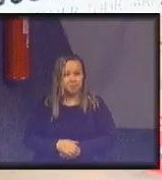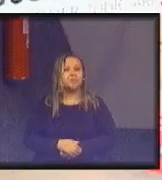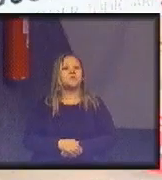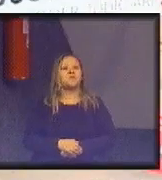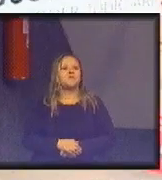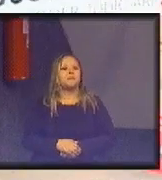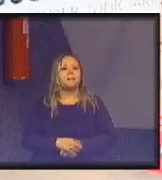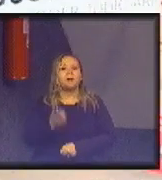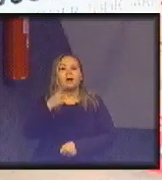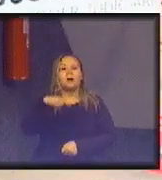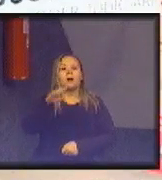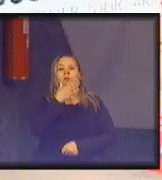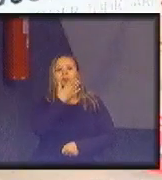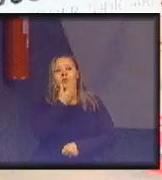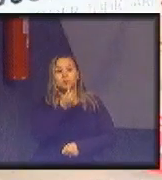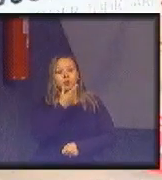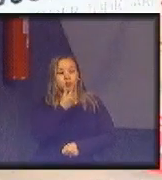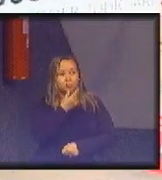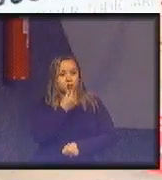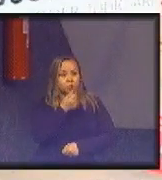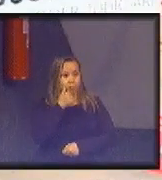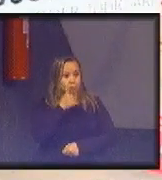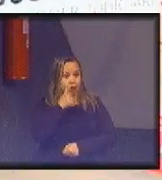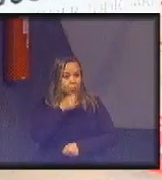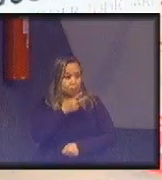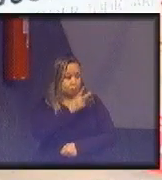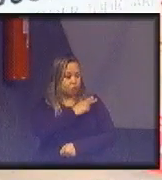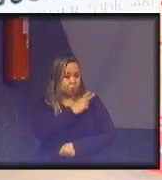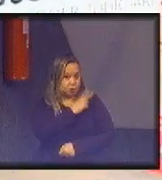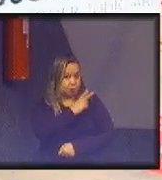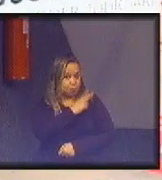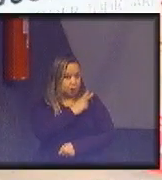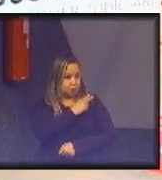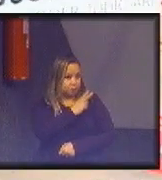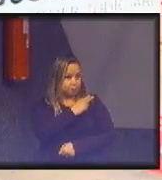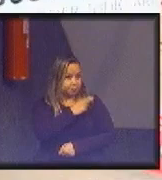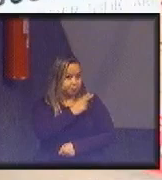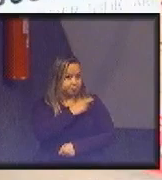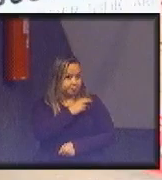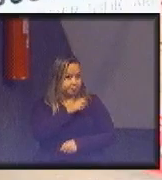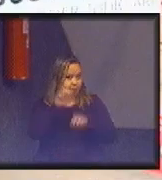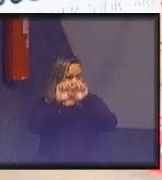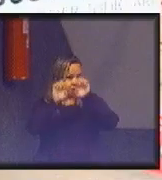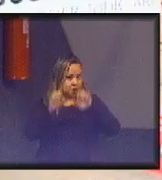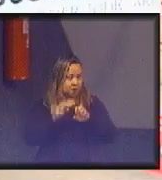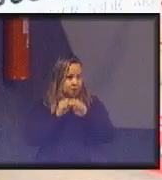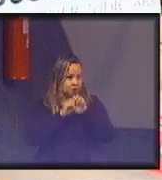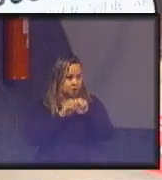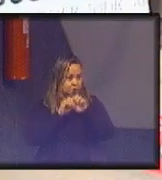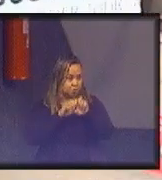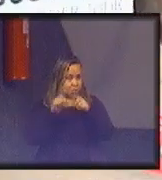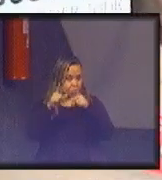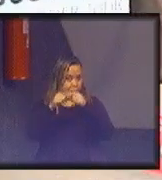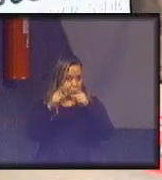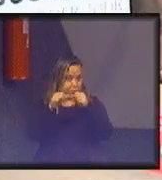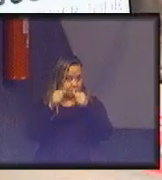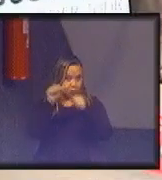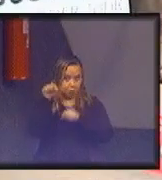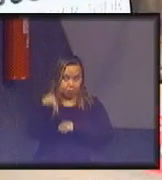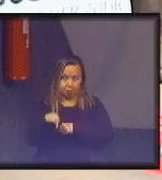aos meninos do ensino médio do sistema educacional de Brasília que estão aqui,